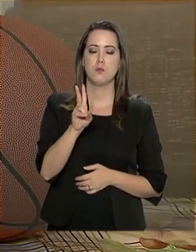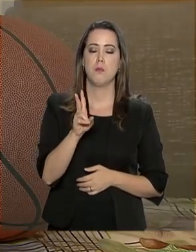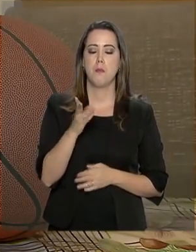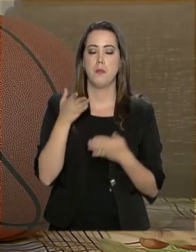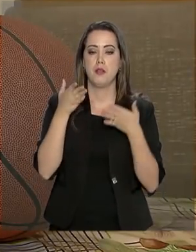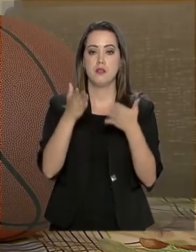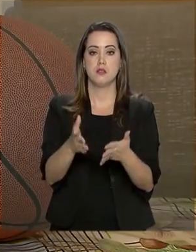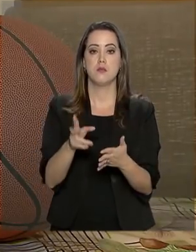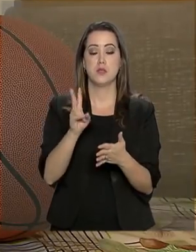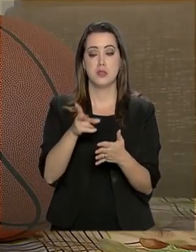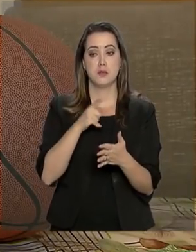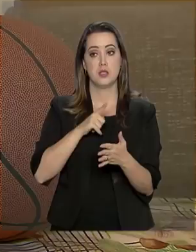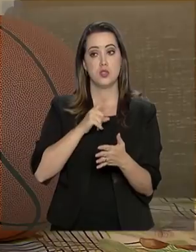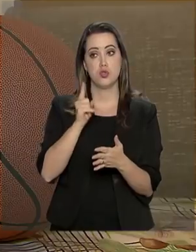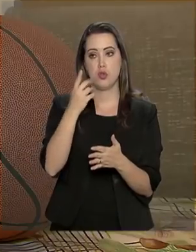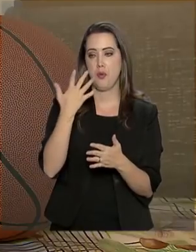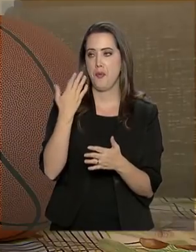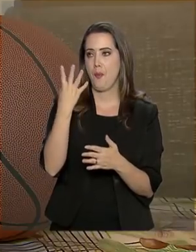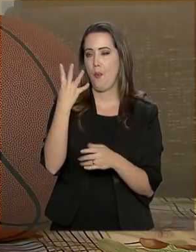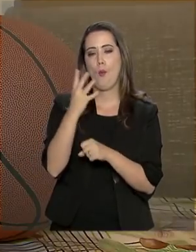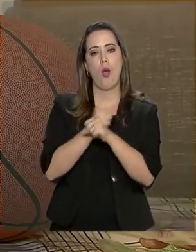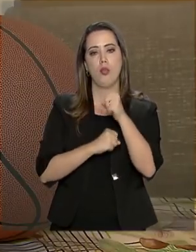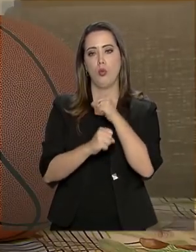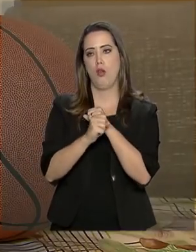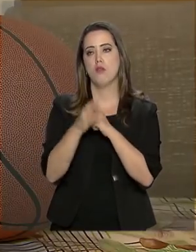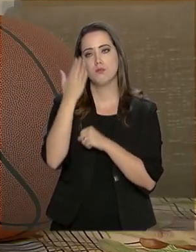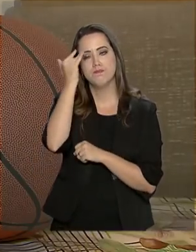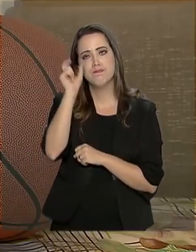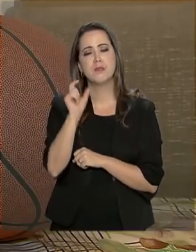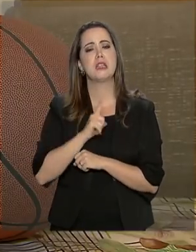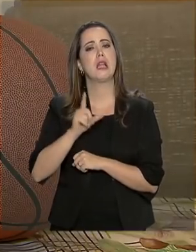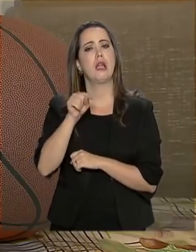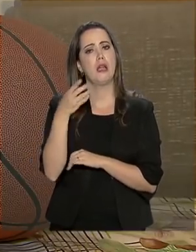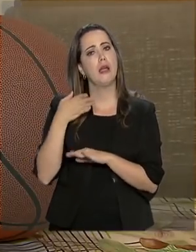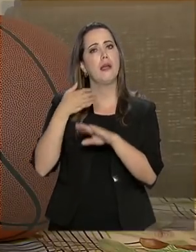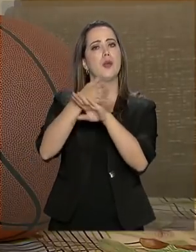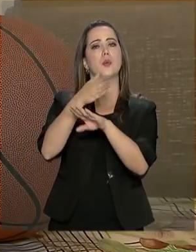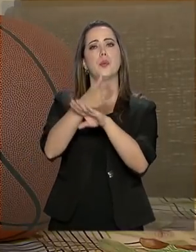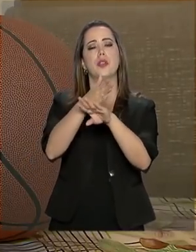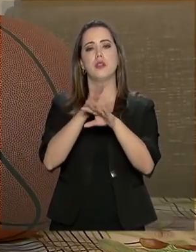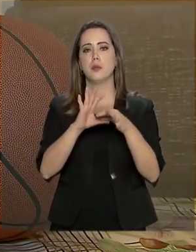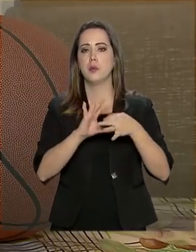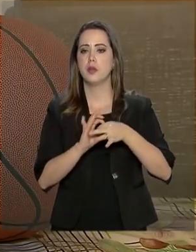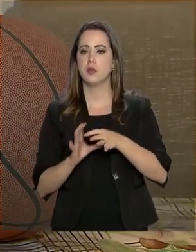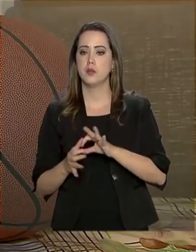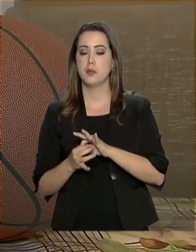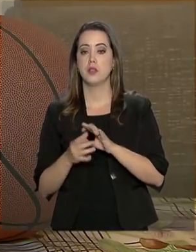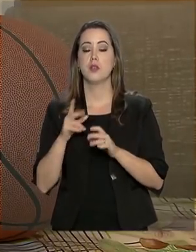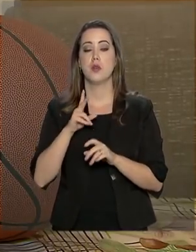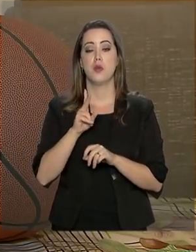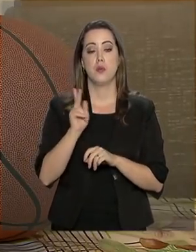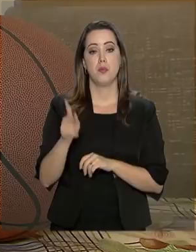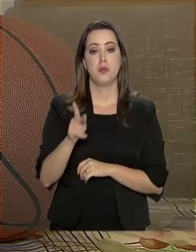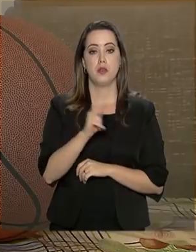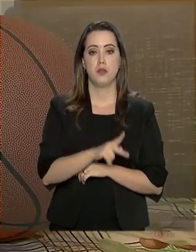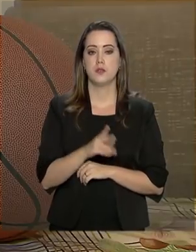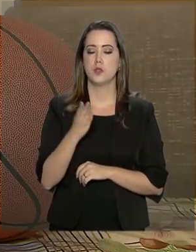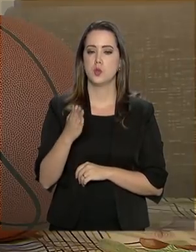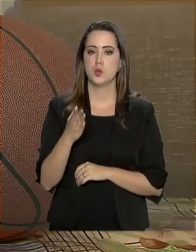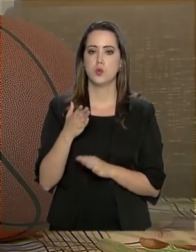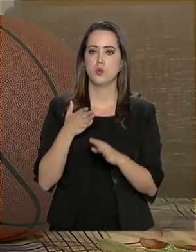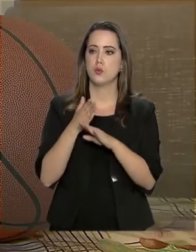fiquei sabendo que existia há uns, sei lá, quatro anos. Aí o professor, meu professor Henrique, é professor da UBMEP,